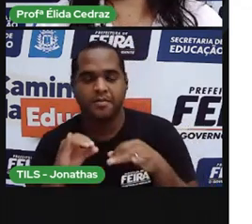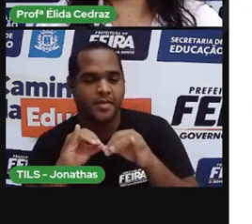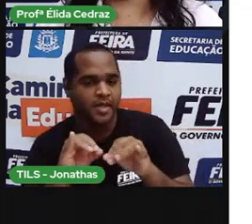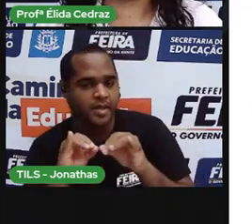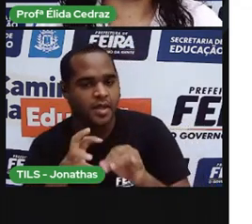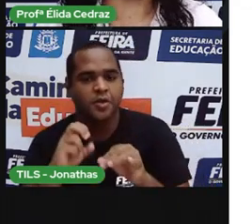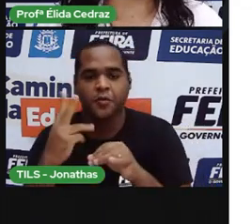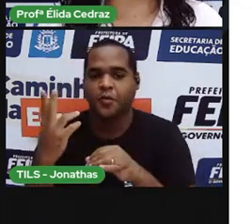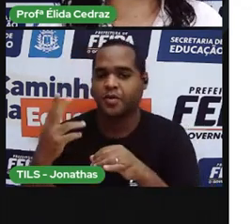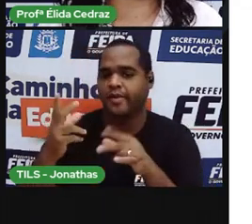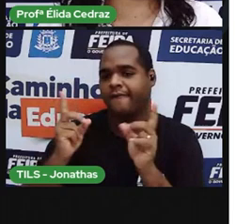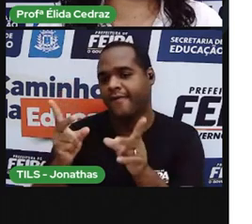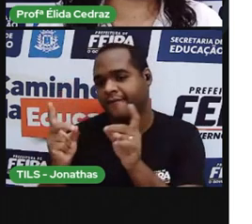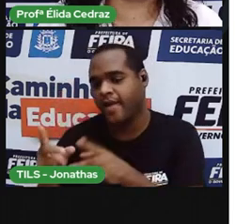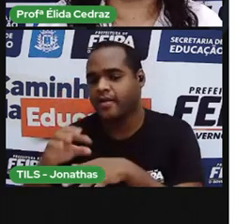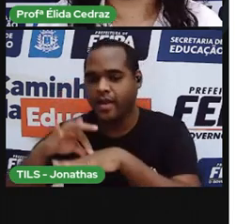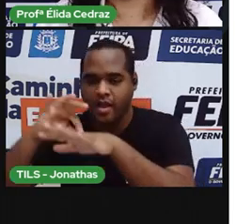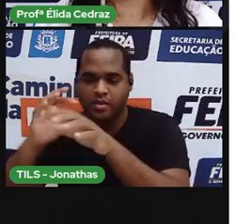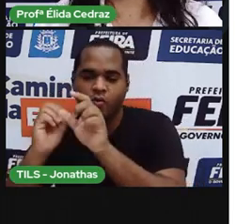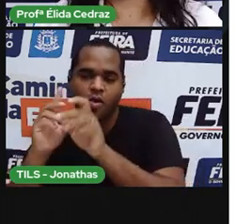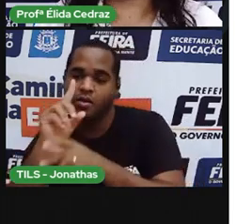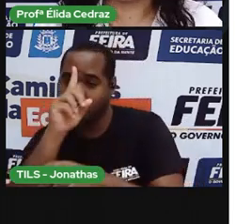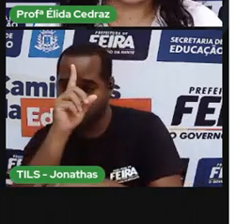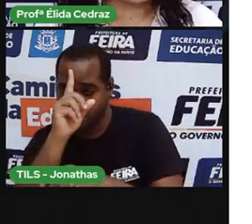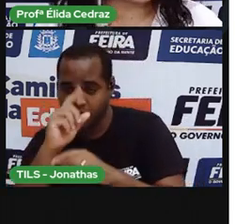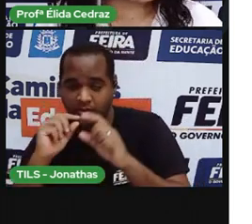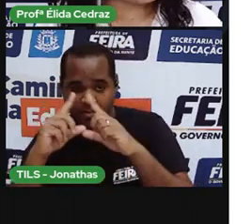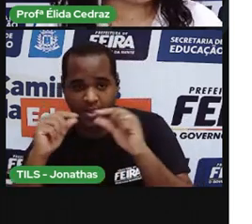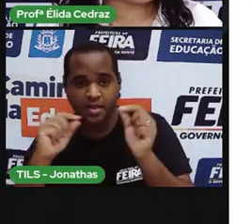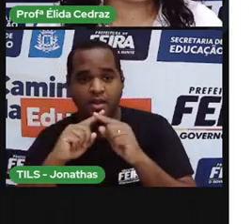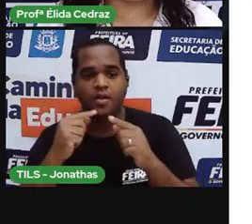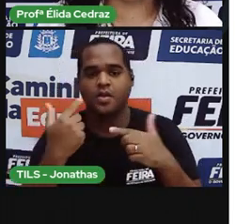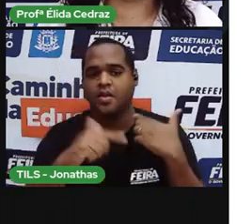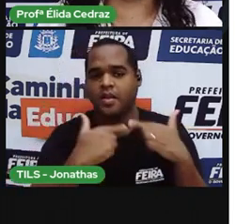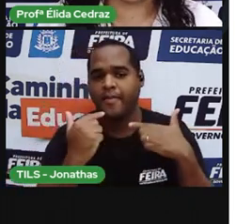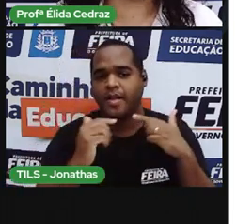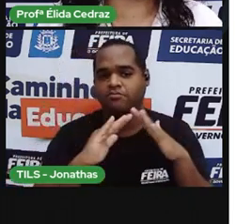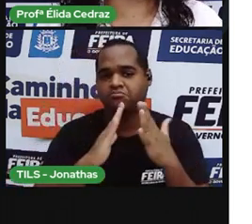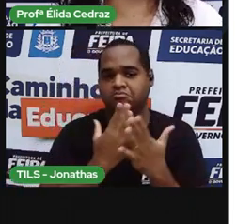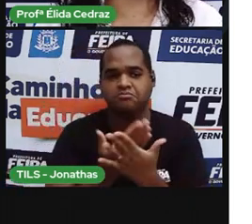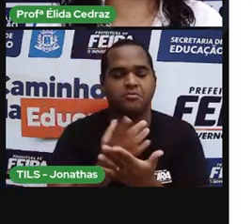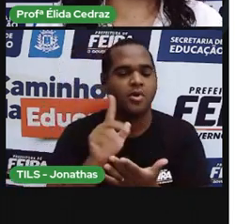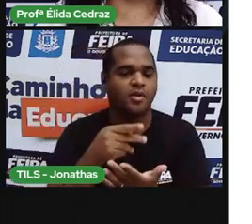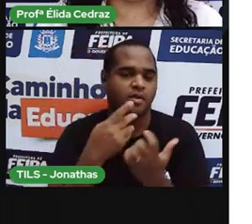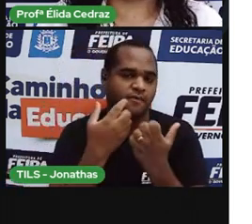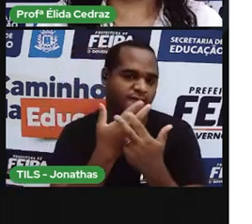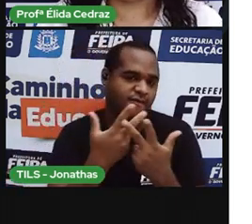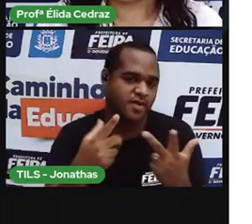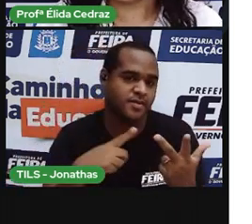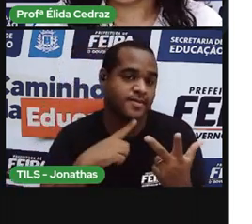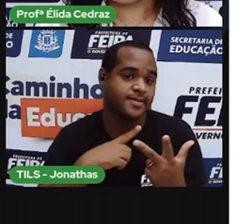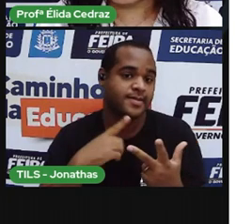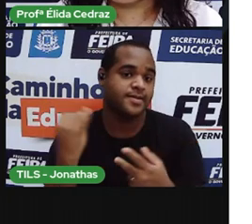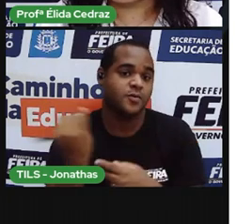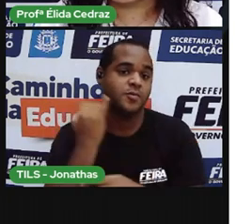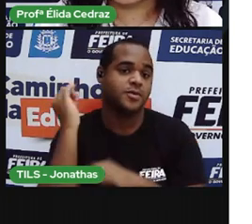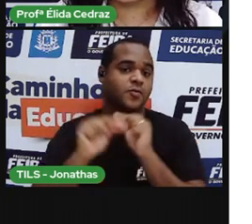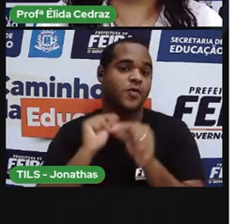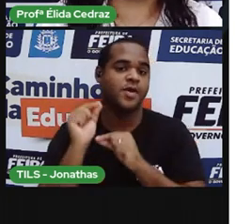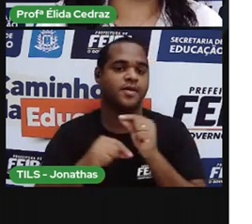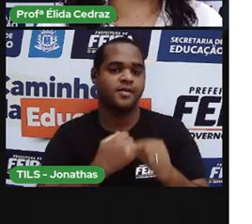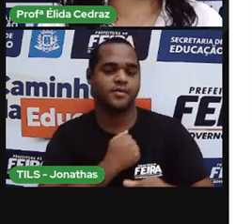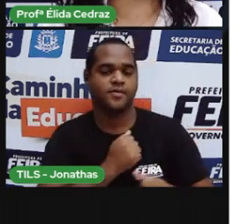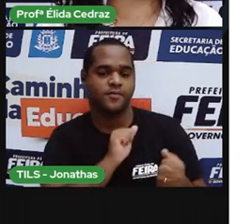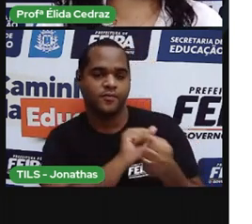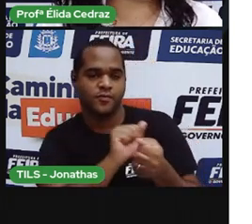a um açougue ao hospital para ir no prédio da escola pegar suas atividades nós estamos condivendo e nos